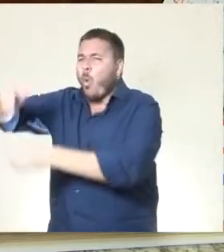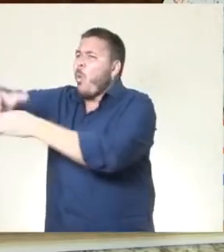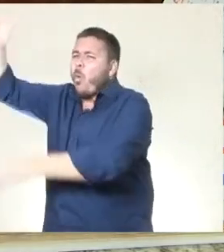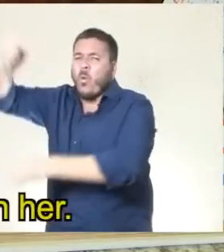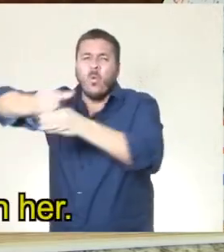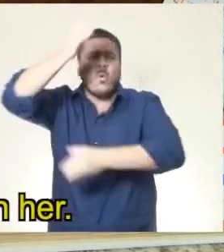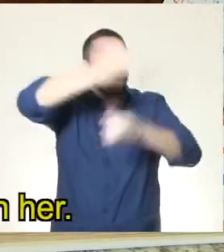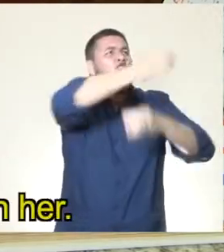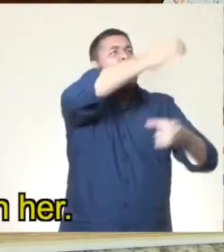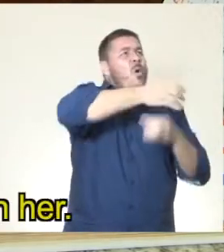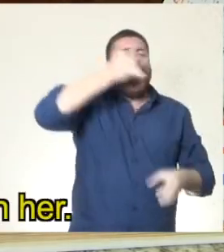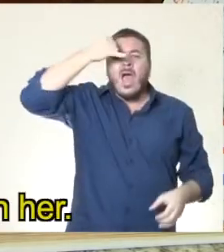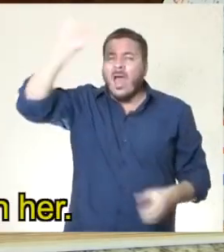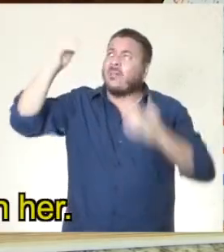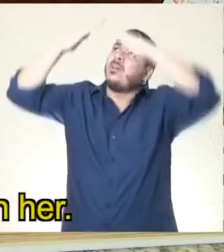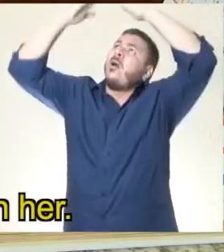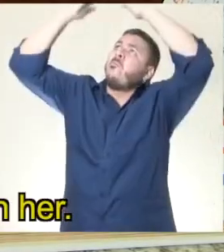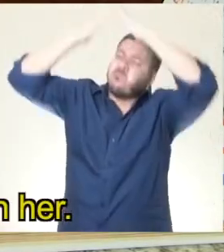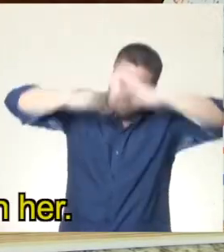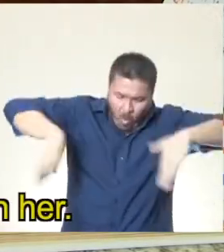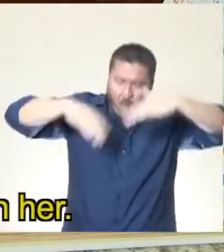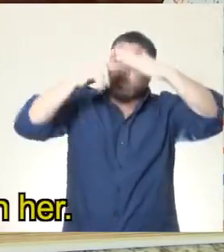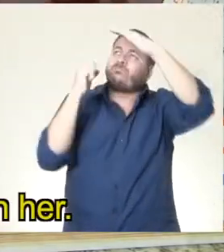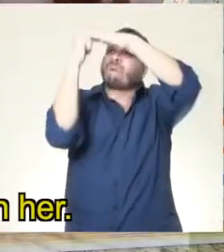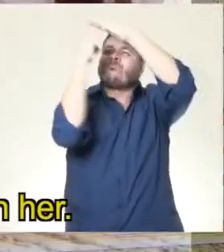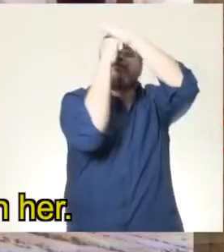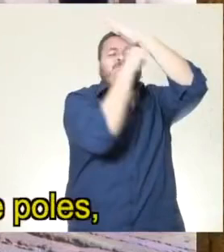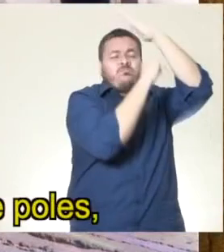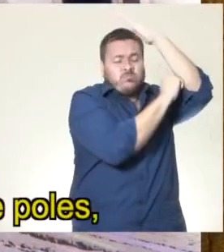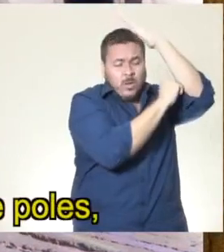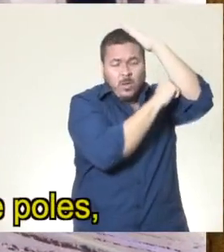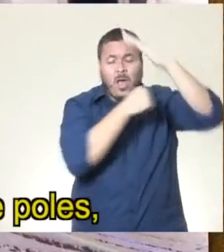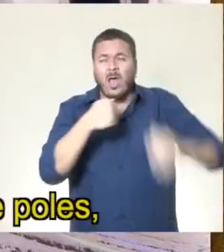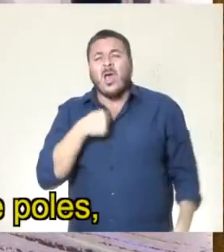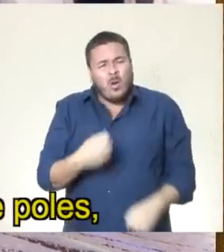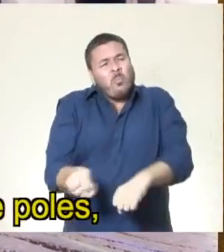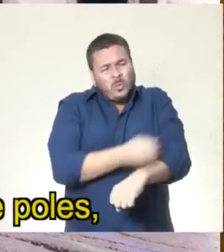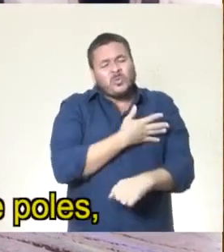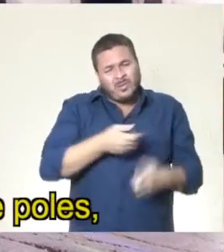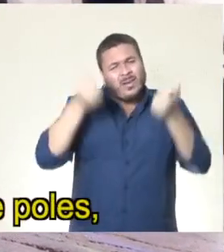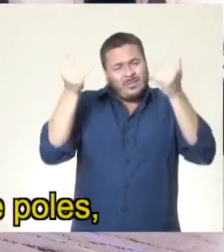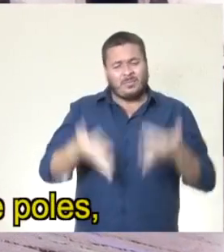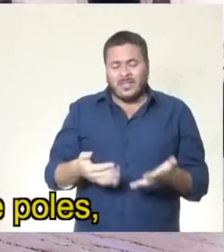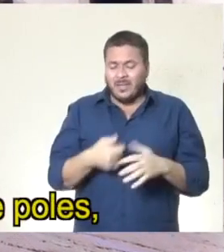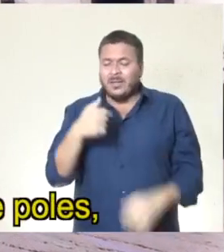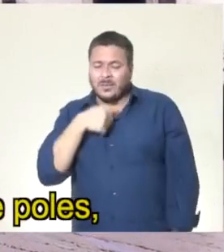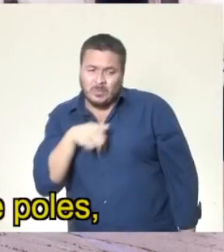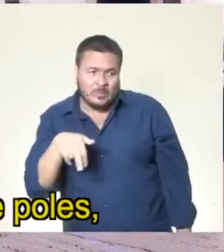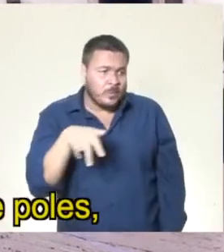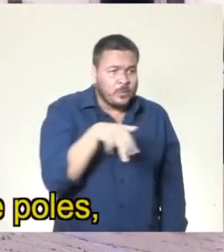paus voliços, para não descer o telhado e madeiramento todo em cima dela. Eu fico até emocionada de falar uma coisa dessa.